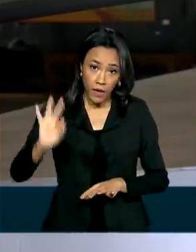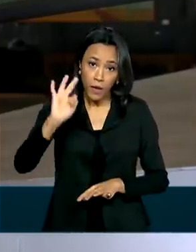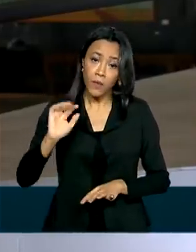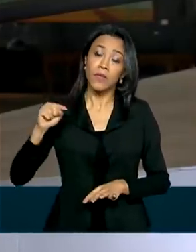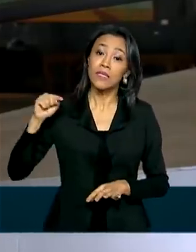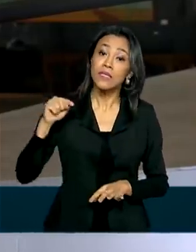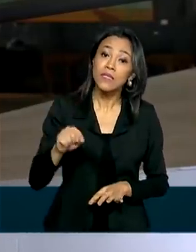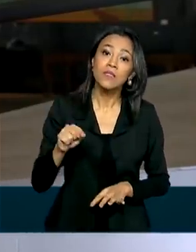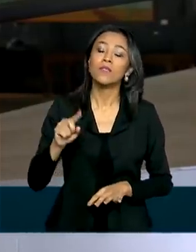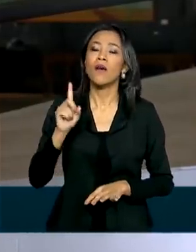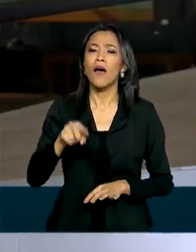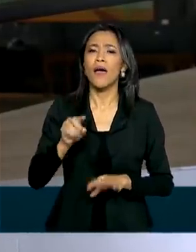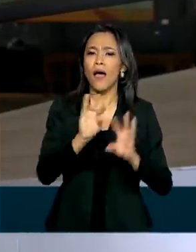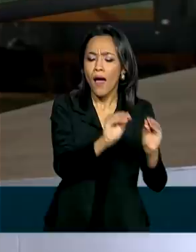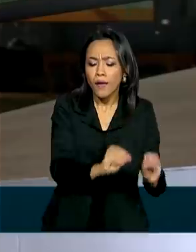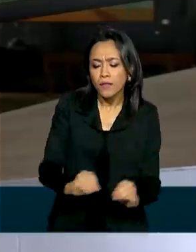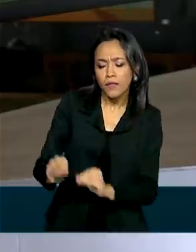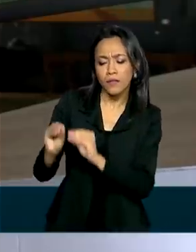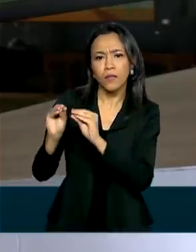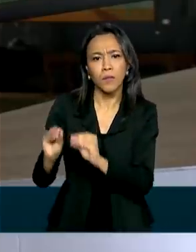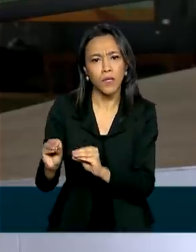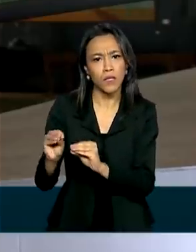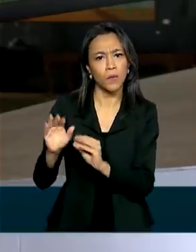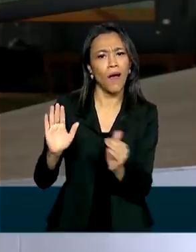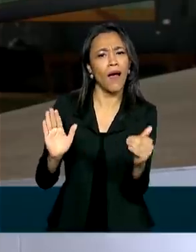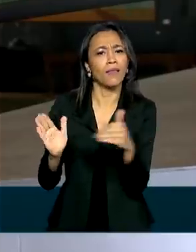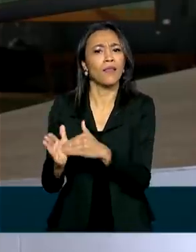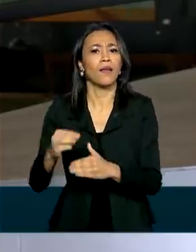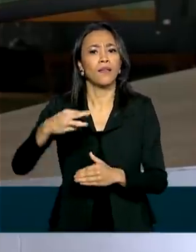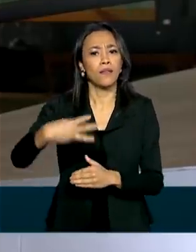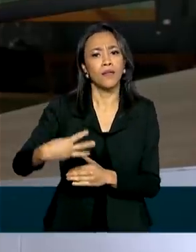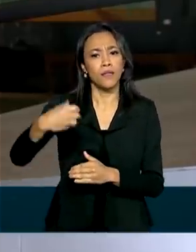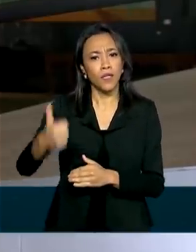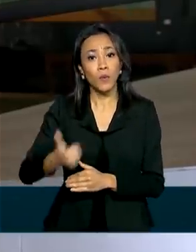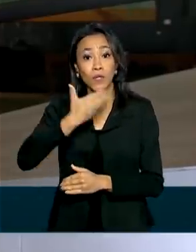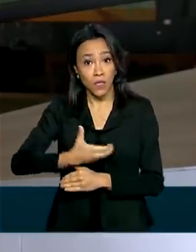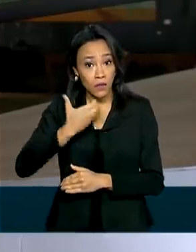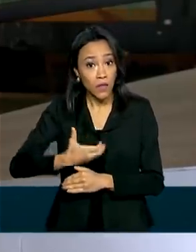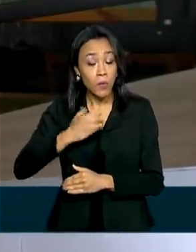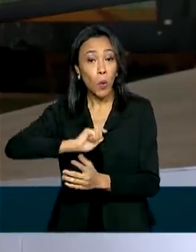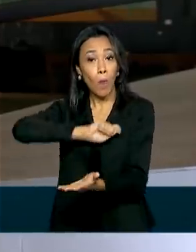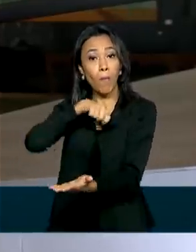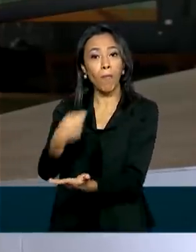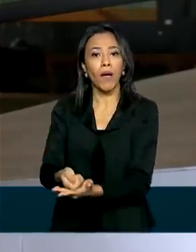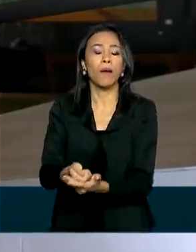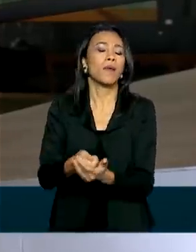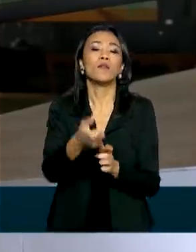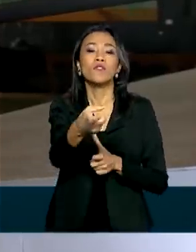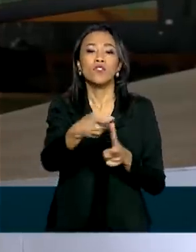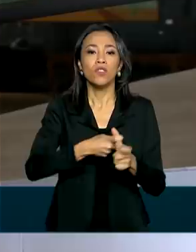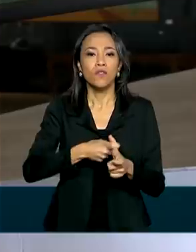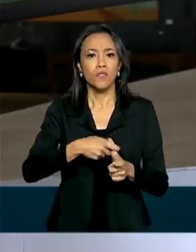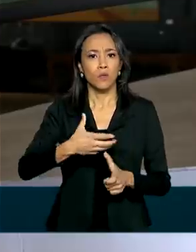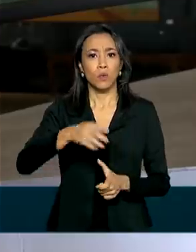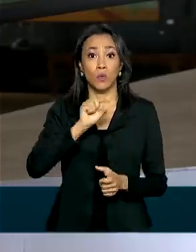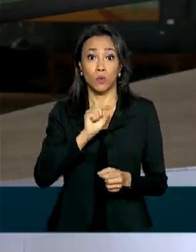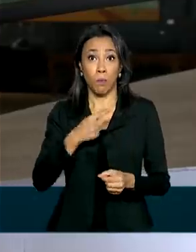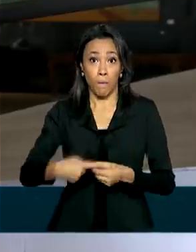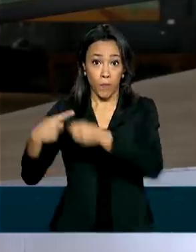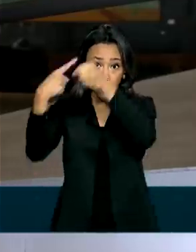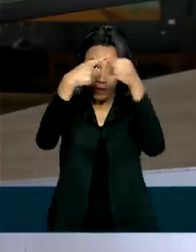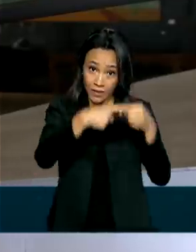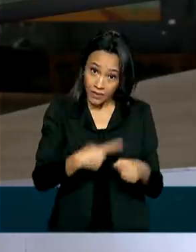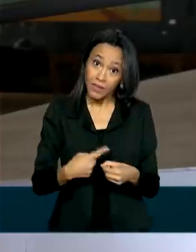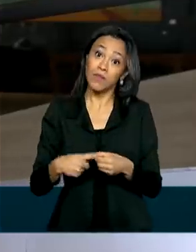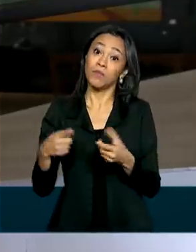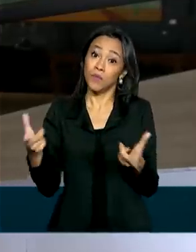possibilitava o adiamento para, de 31 de dezembro deste ano, o pagamento de dívida de municípios com a Previdência